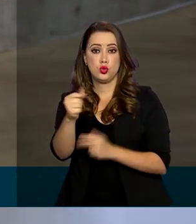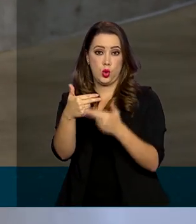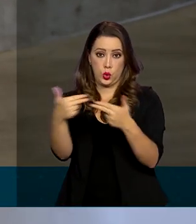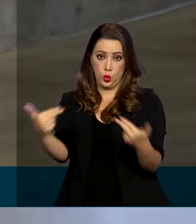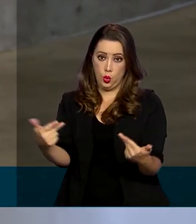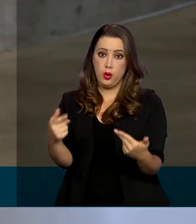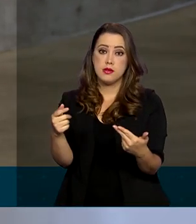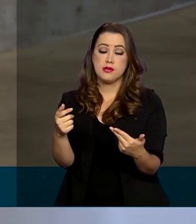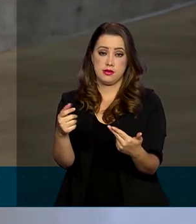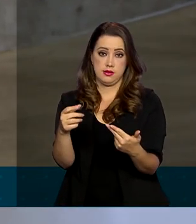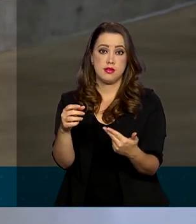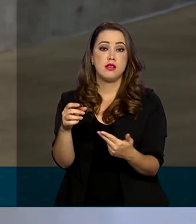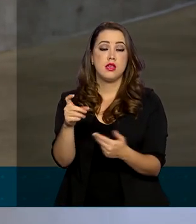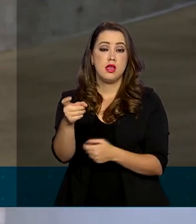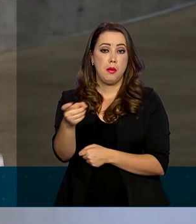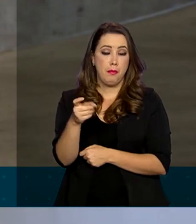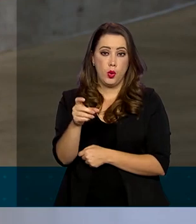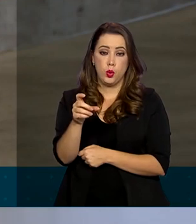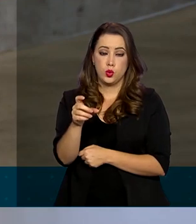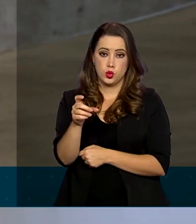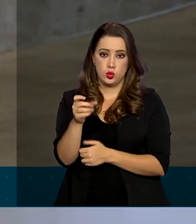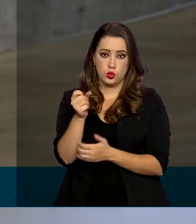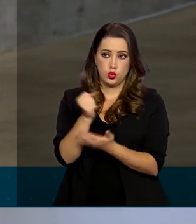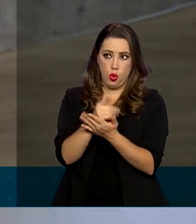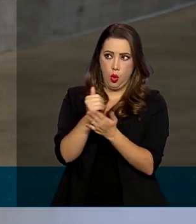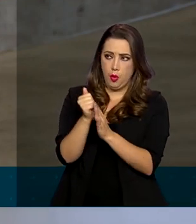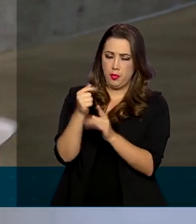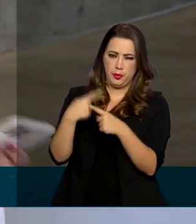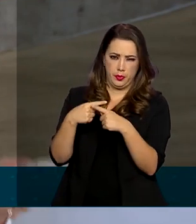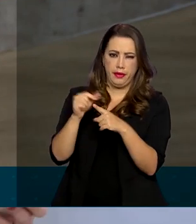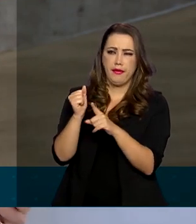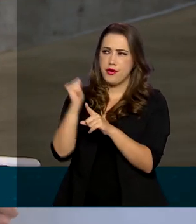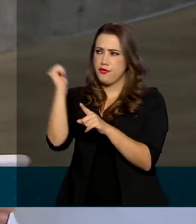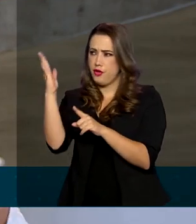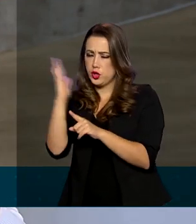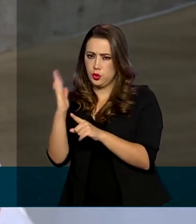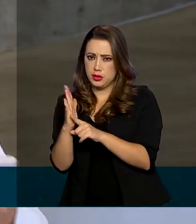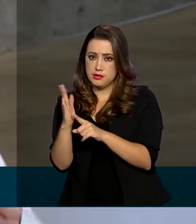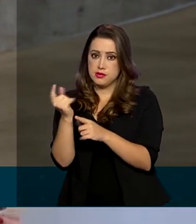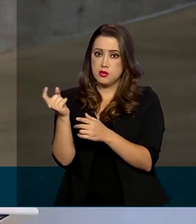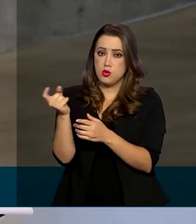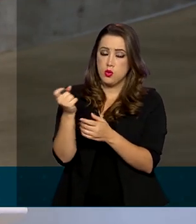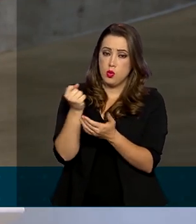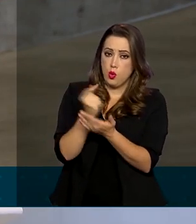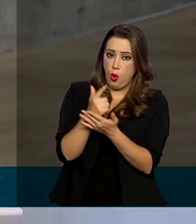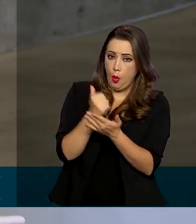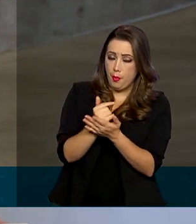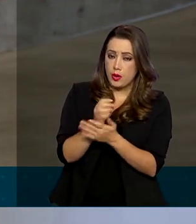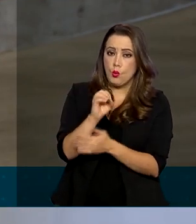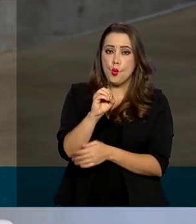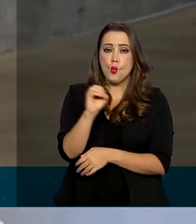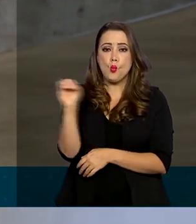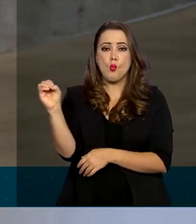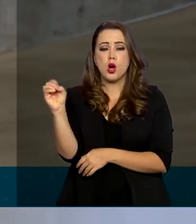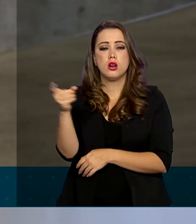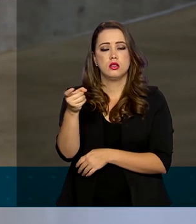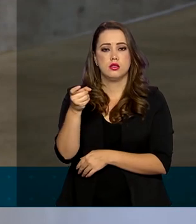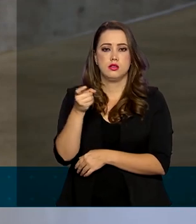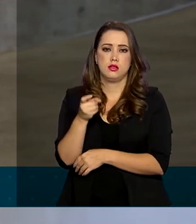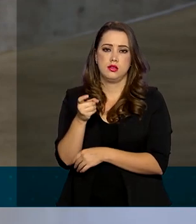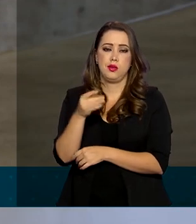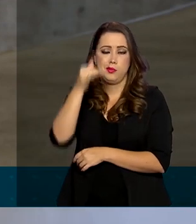importação reduzida a zero e esses produtos que são usados no combate ao novo